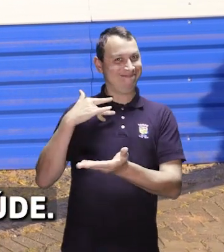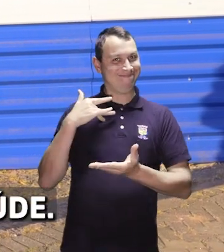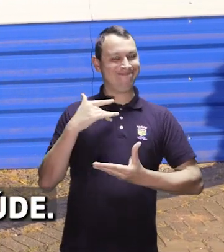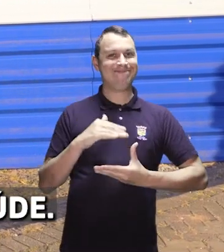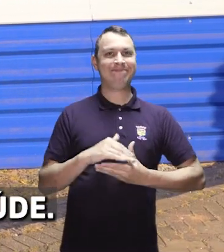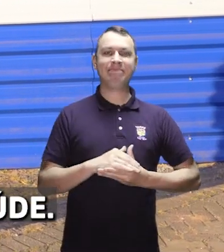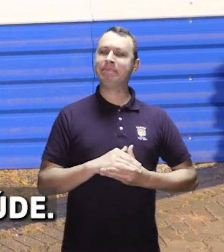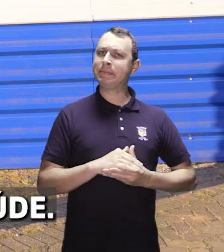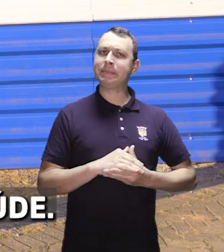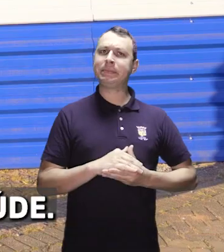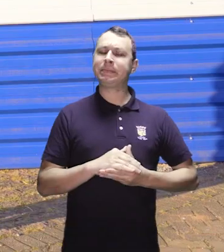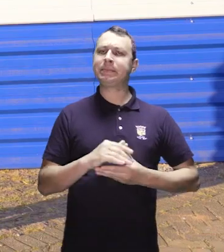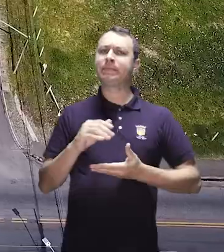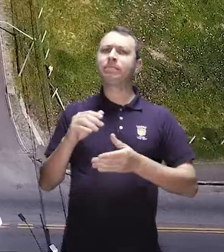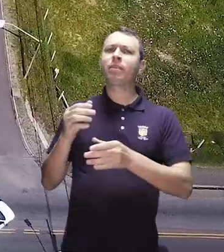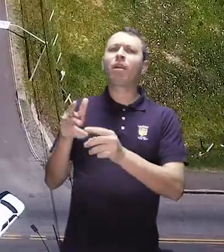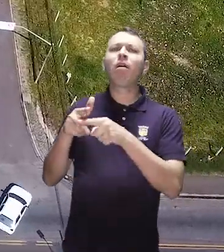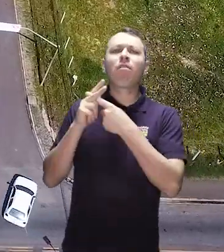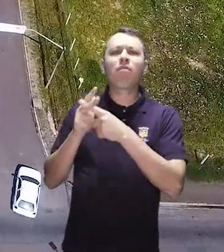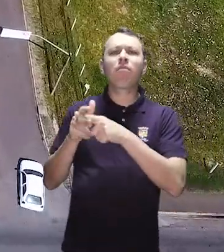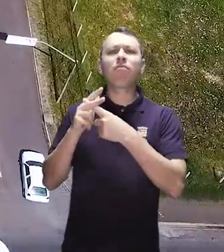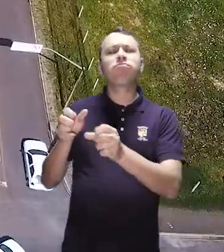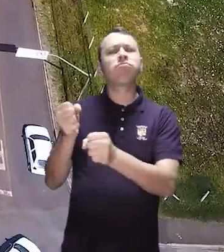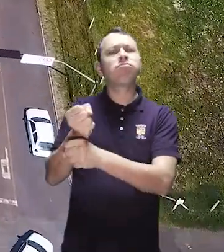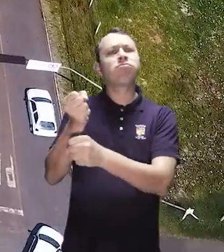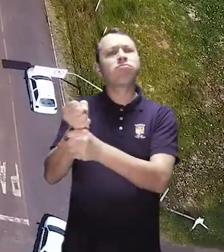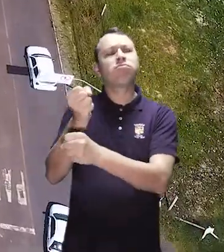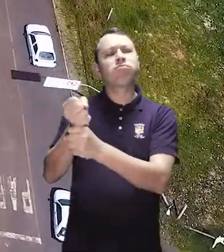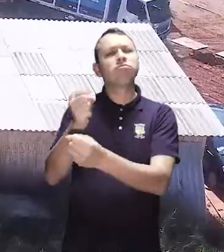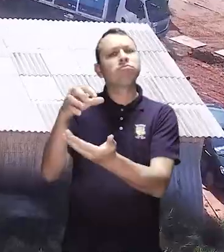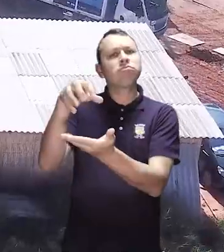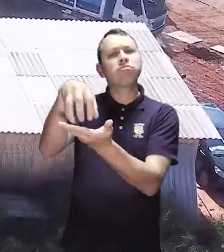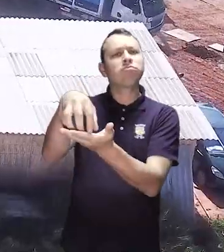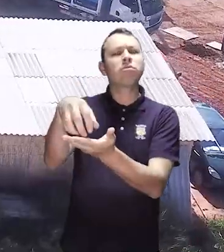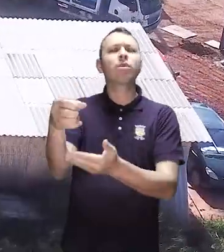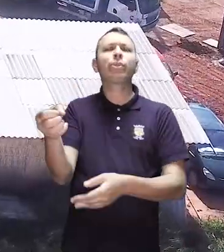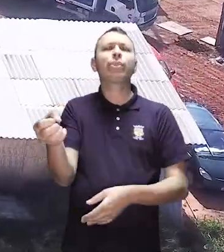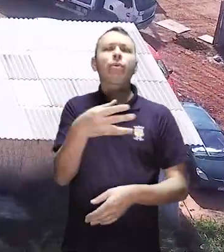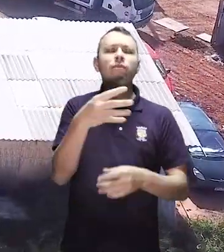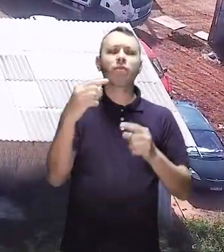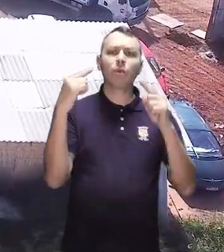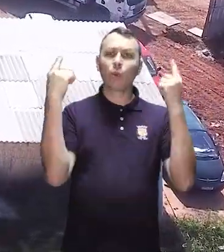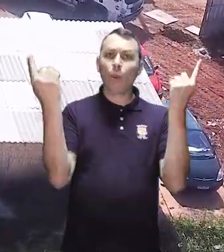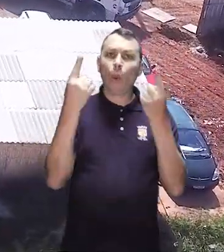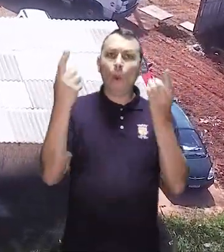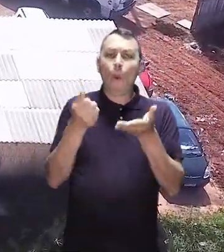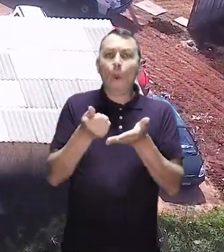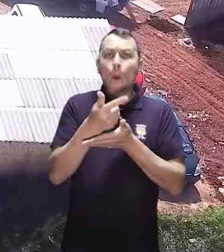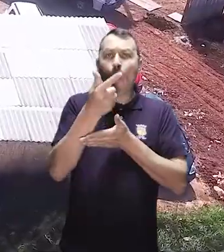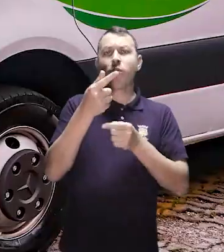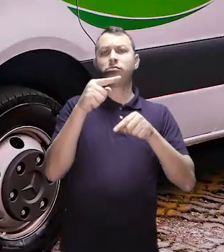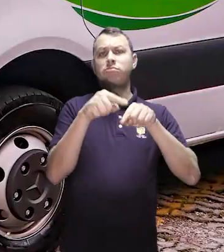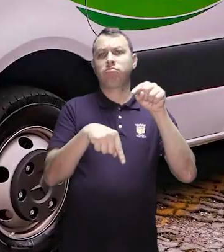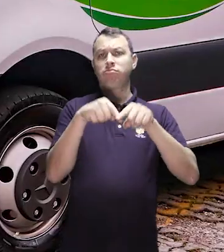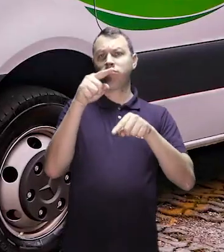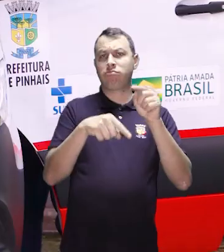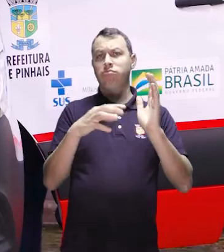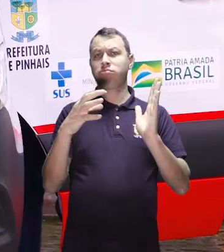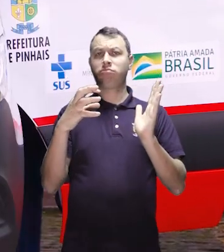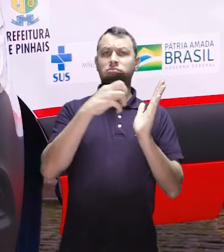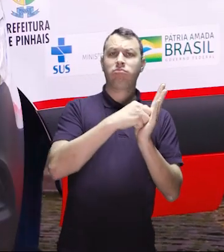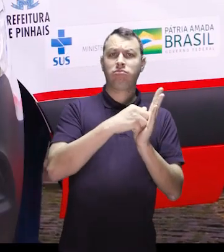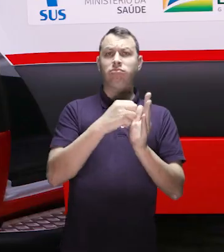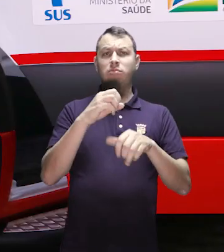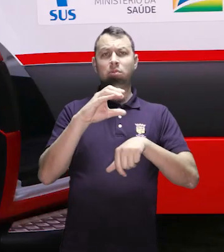anualmente para a saúde. E esse recurso passa por reformas e construções de novas unidades, compra de